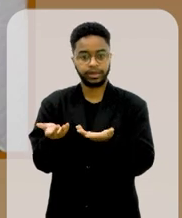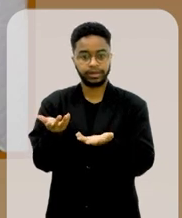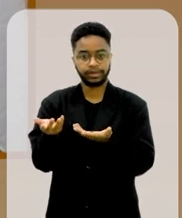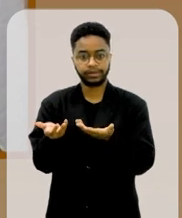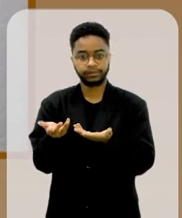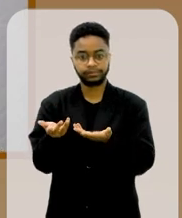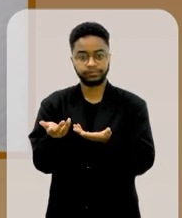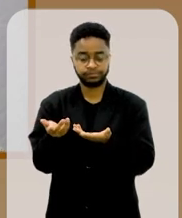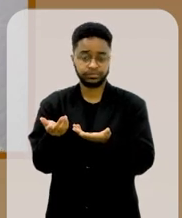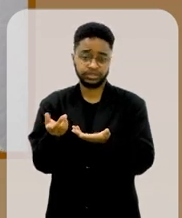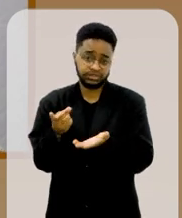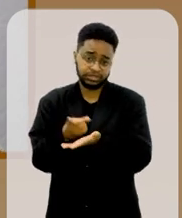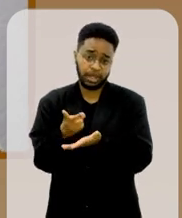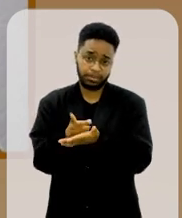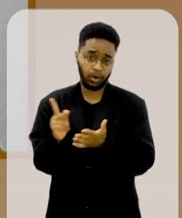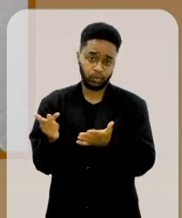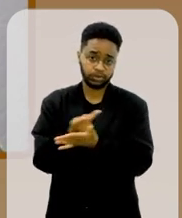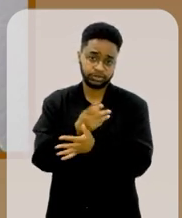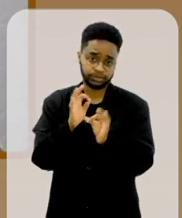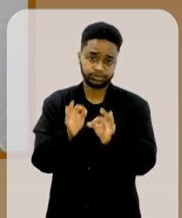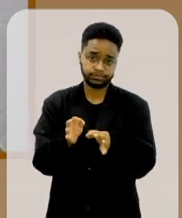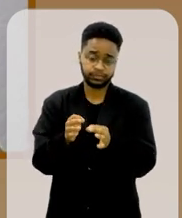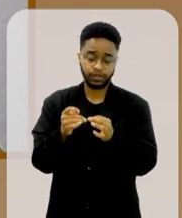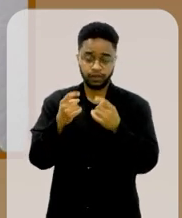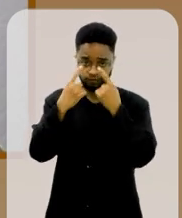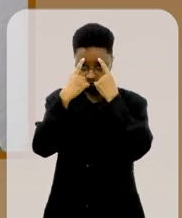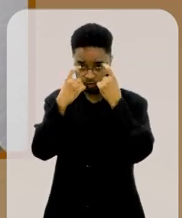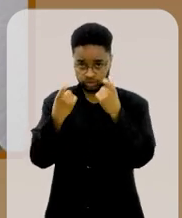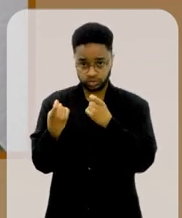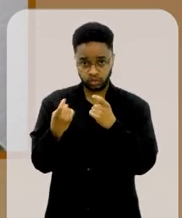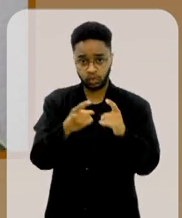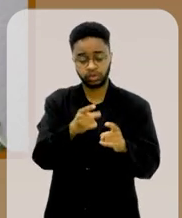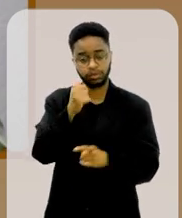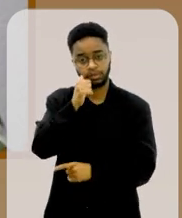era comum, né? Os casos de violência contra a mulher